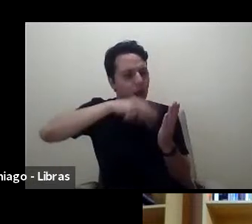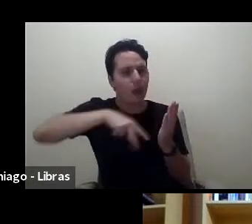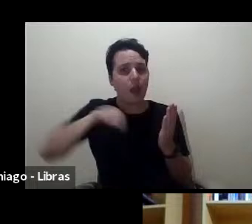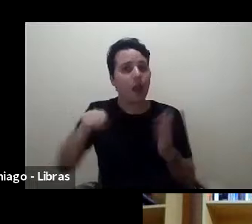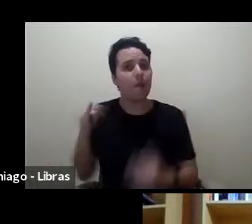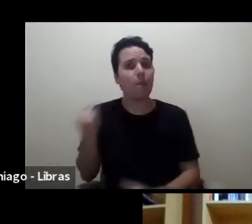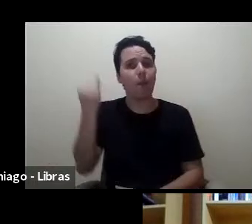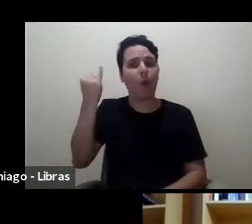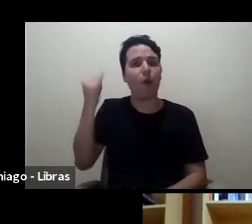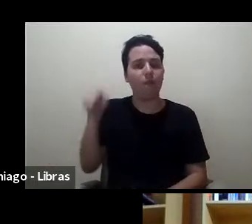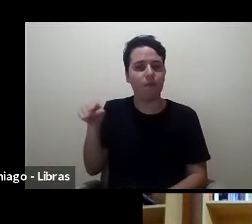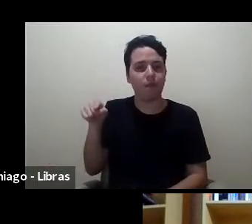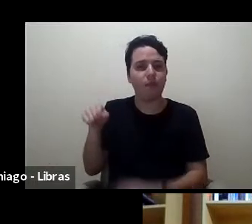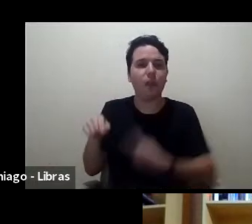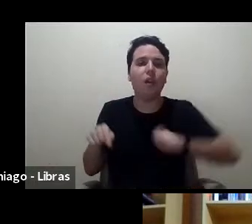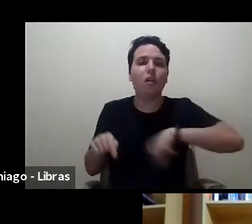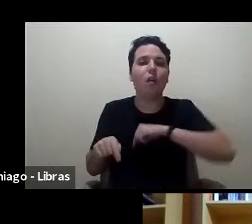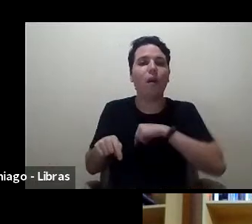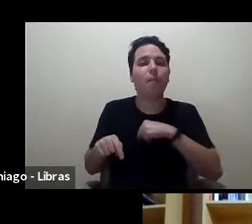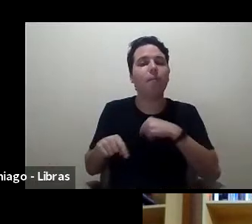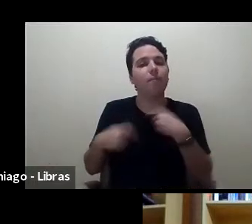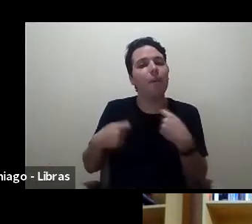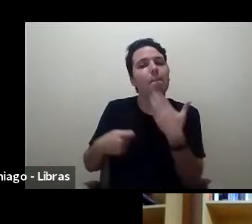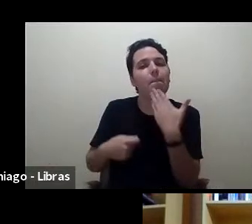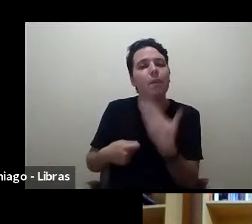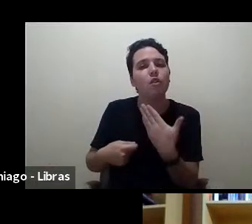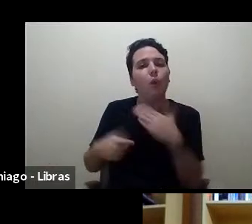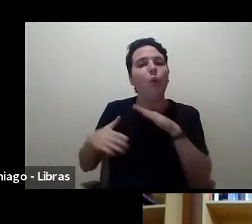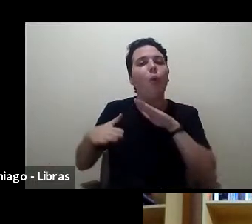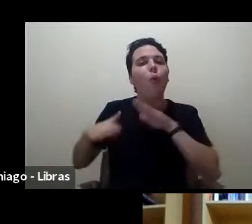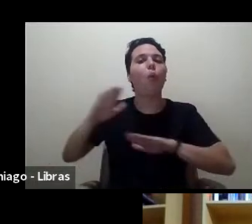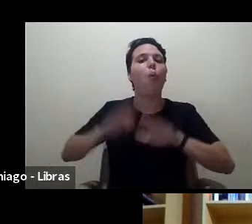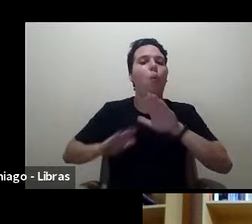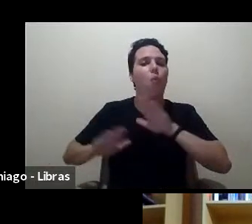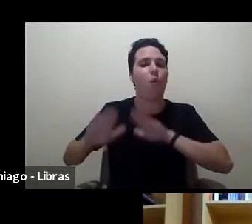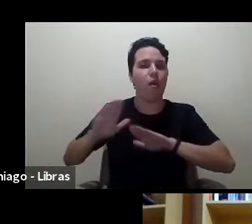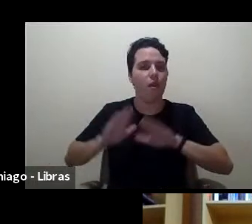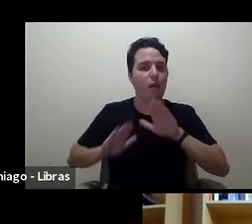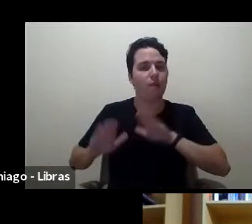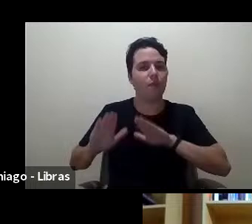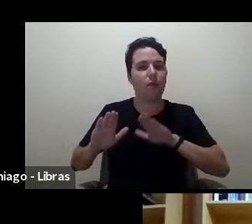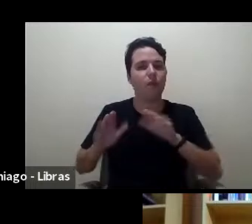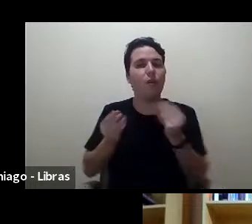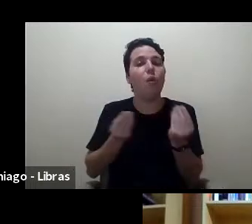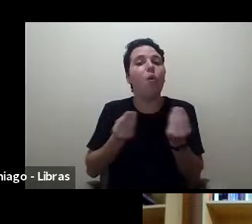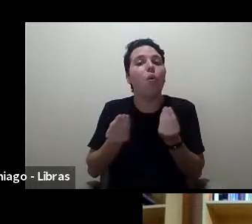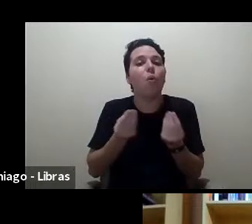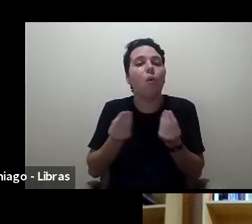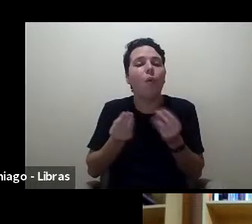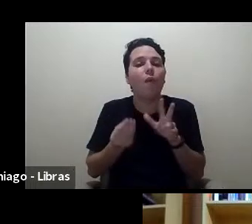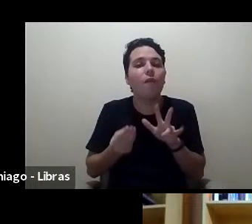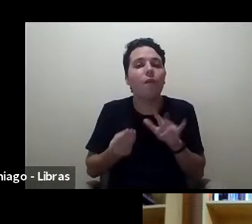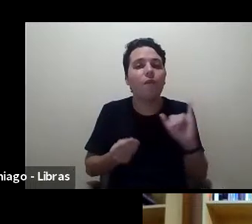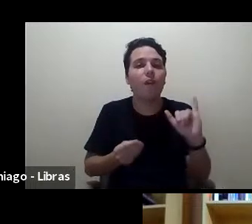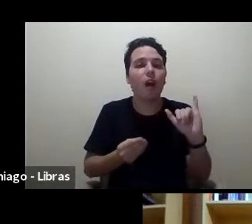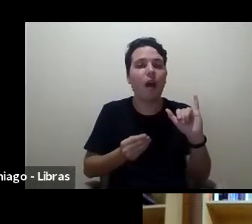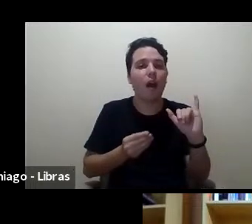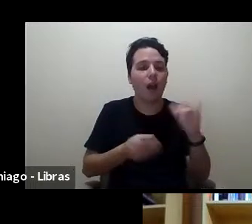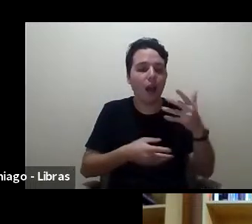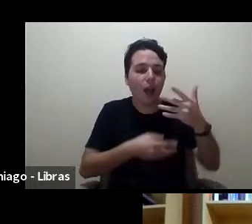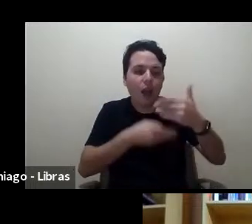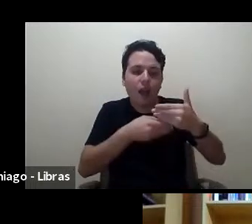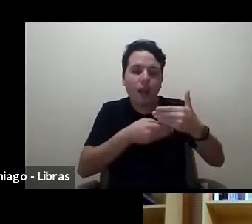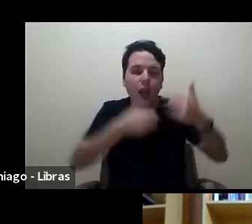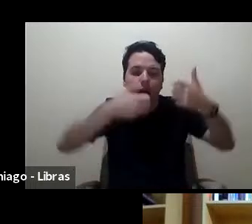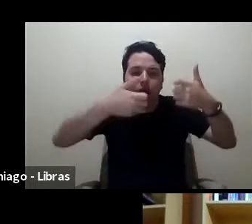nós pedimos muito cuidado com como se vai comunicar essas ideias.